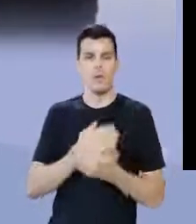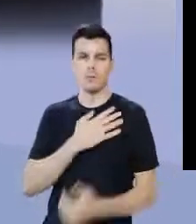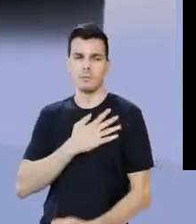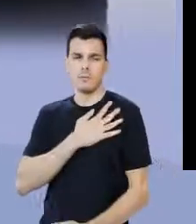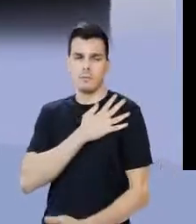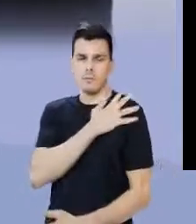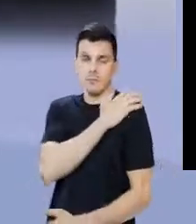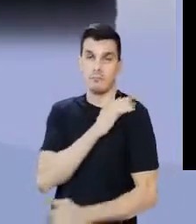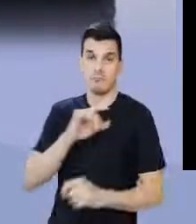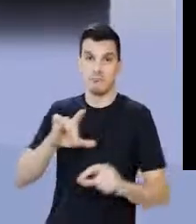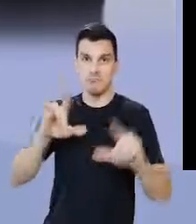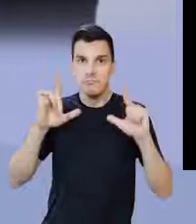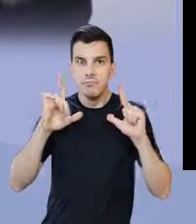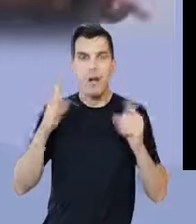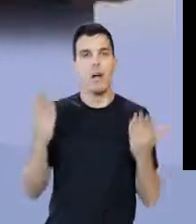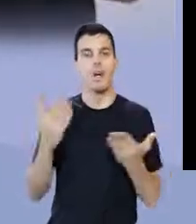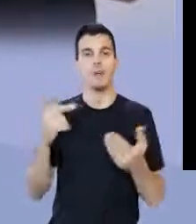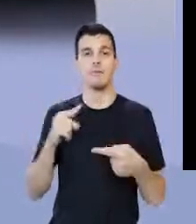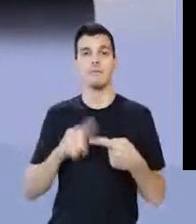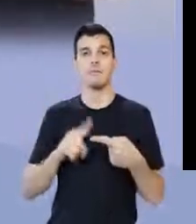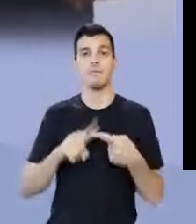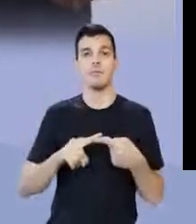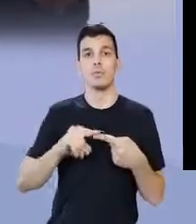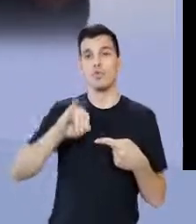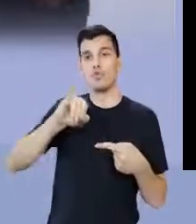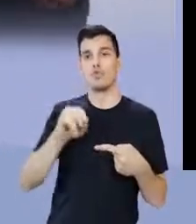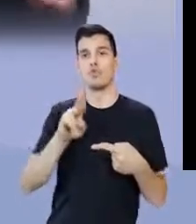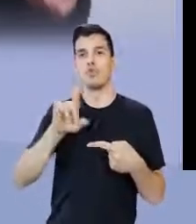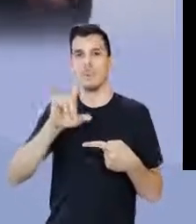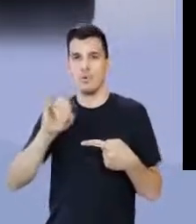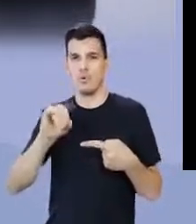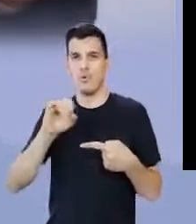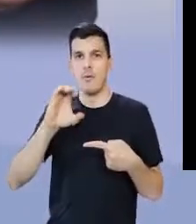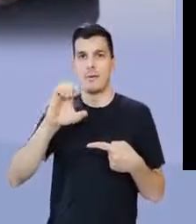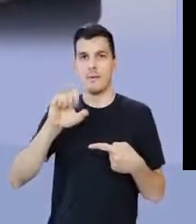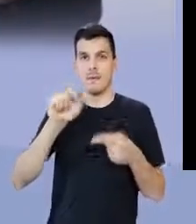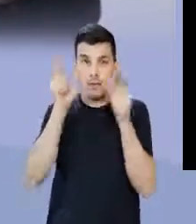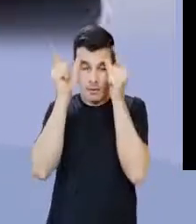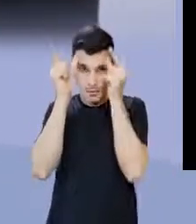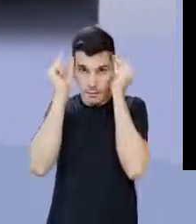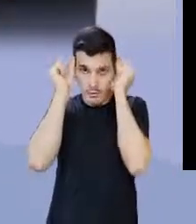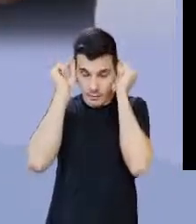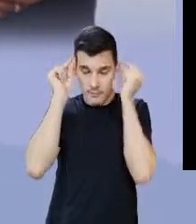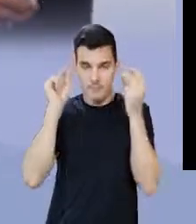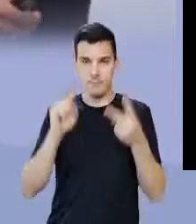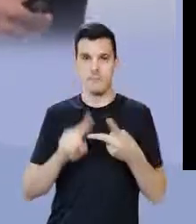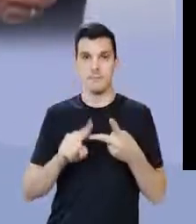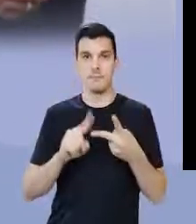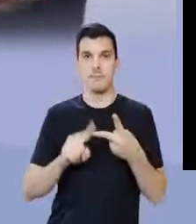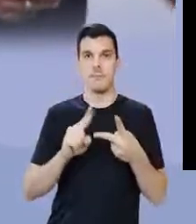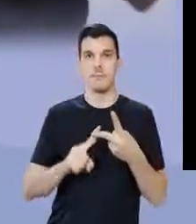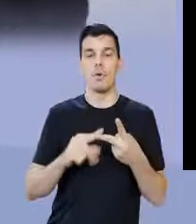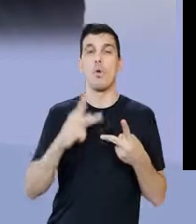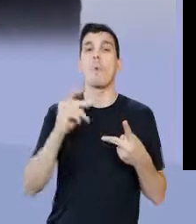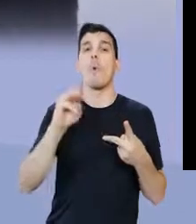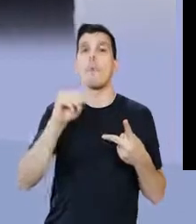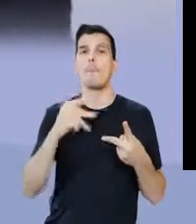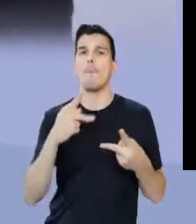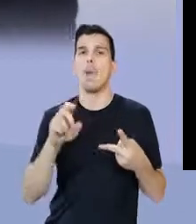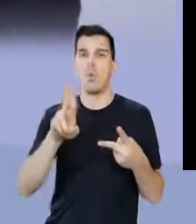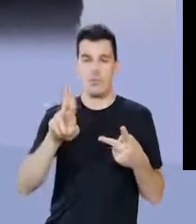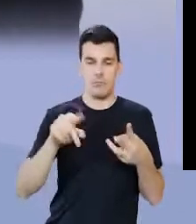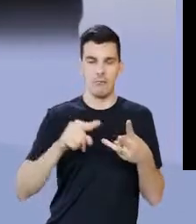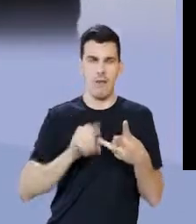alguns generais vão acabar se destacando. Entre eles, o Júlio César, o tal do Crasso, o tal do